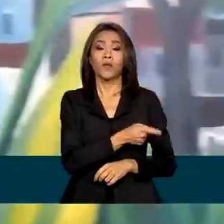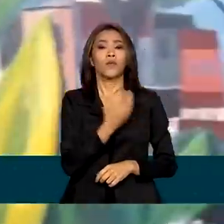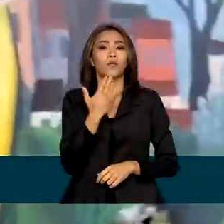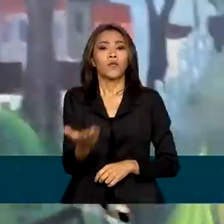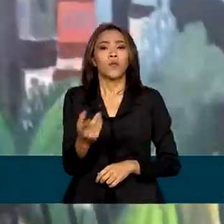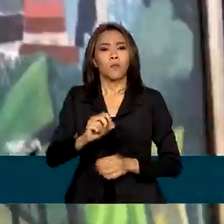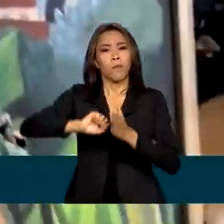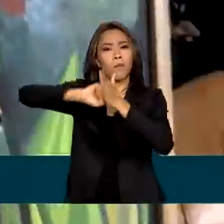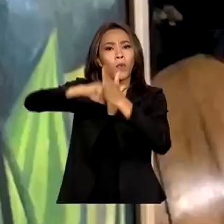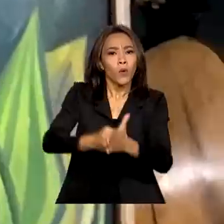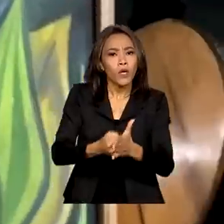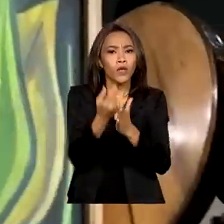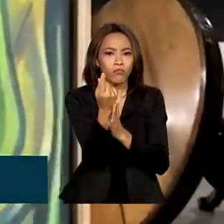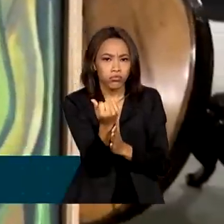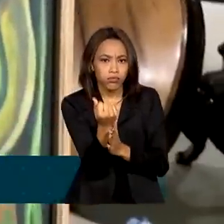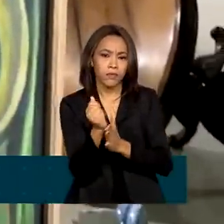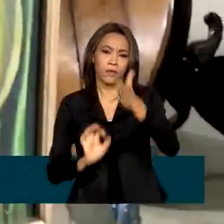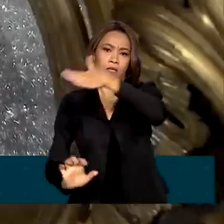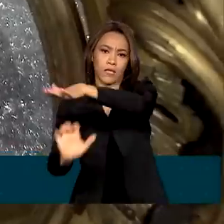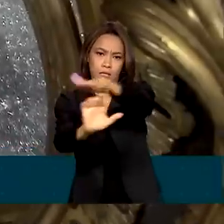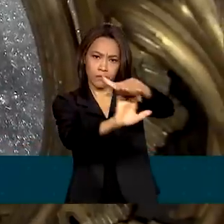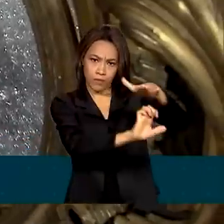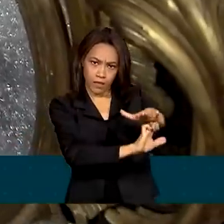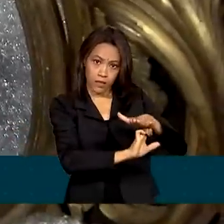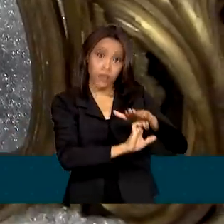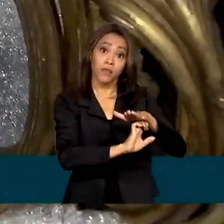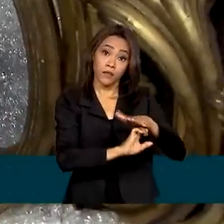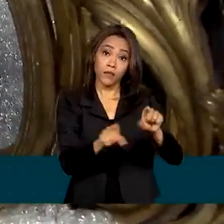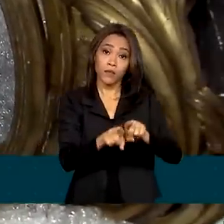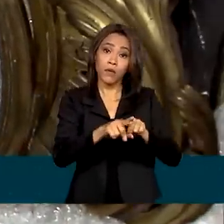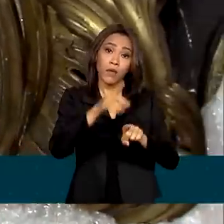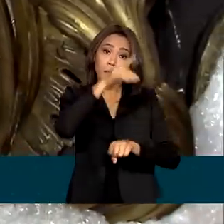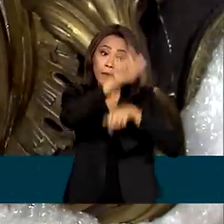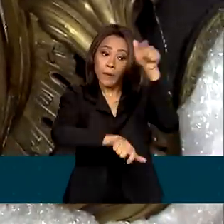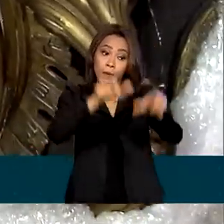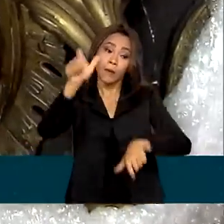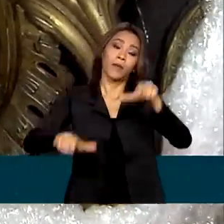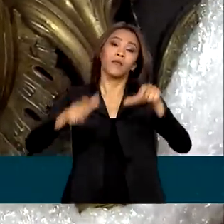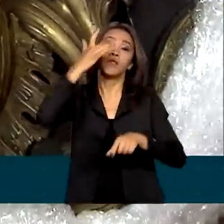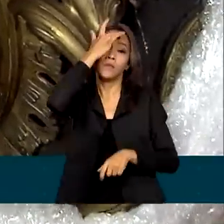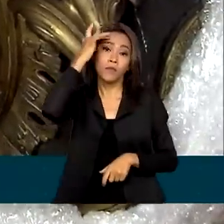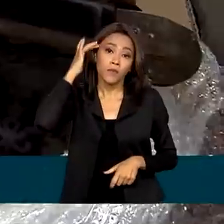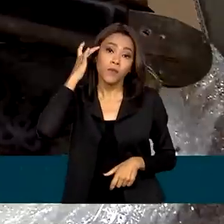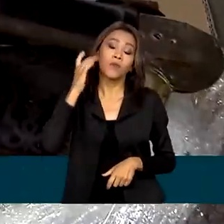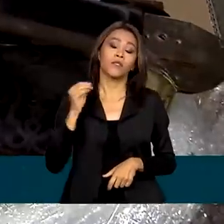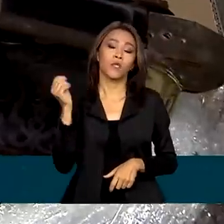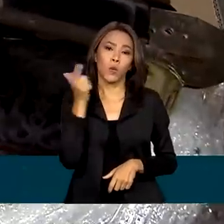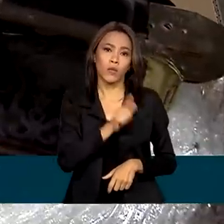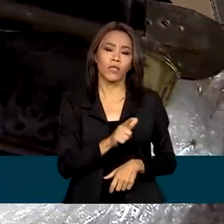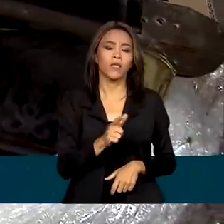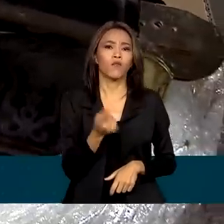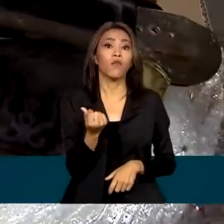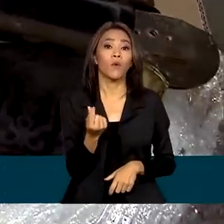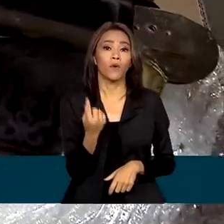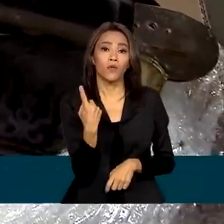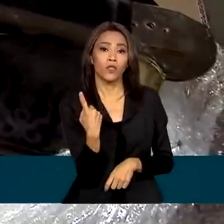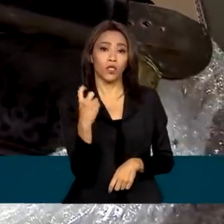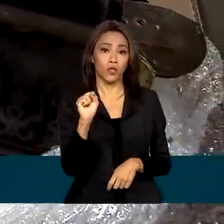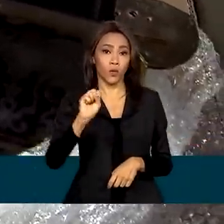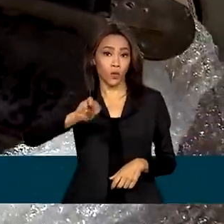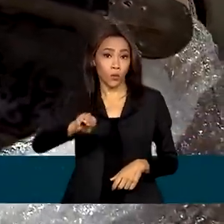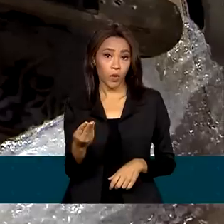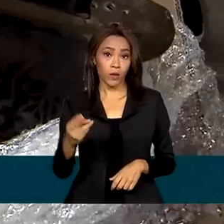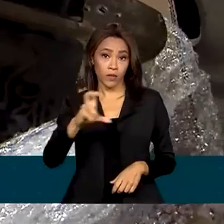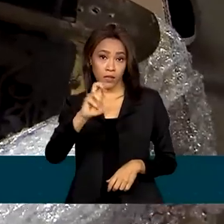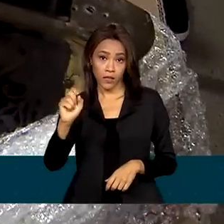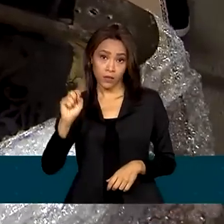e empresas, de empresas e pessoas envolvidas nos atos antidemocráticos alcance 18 milhões e meio de